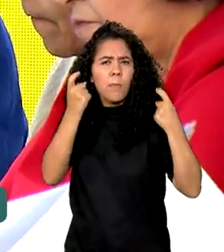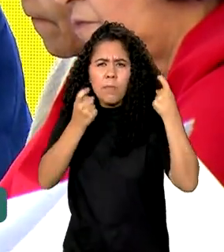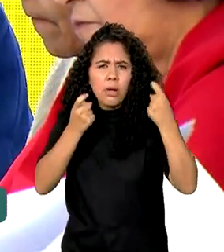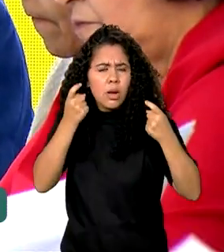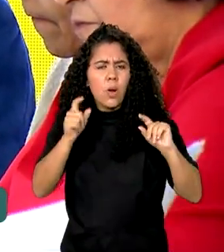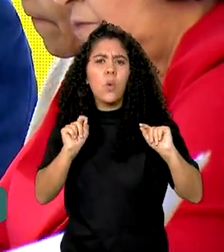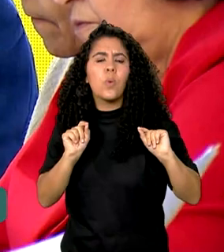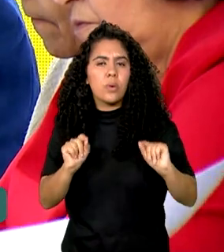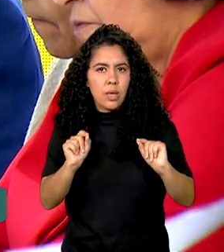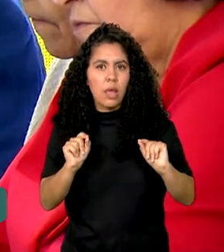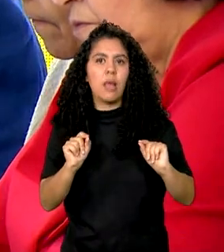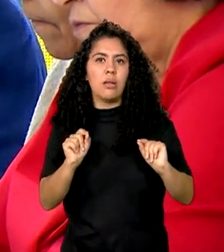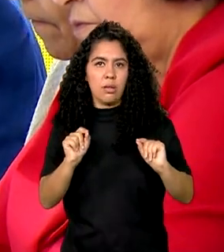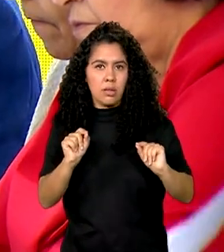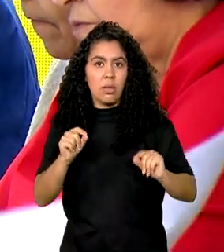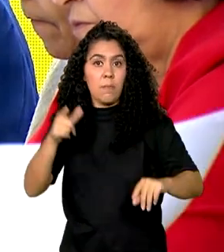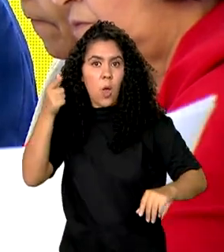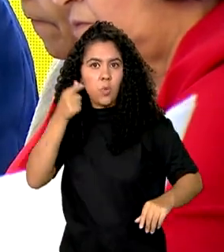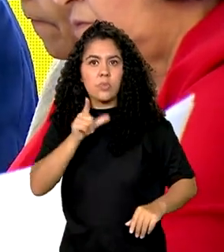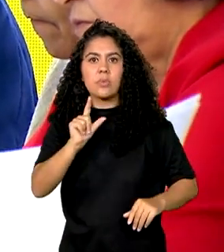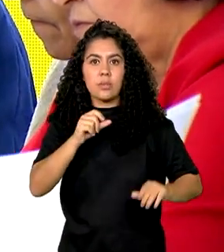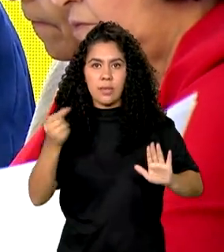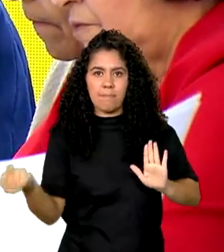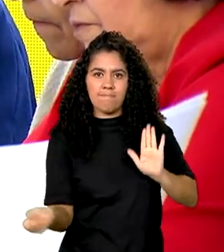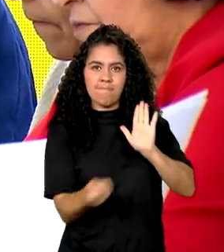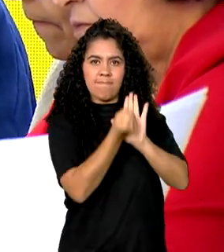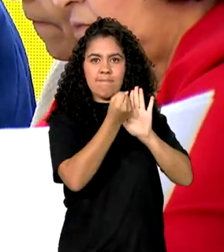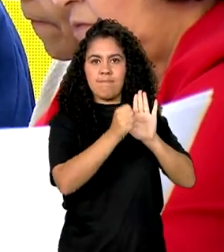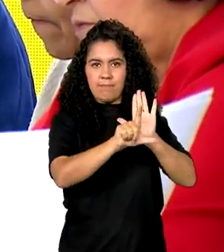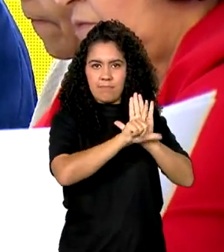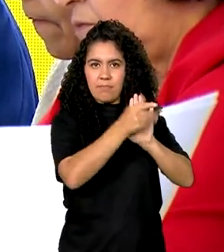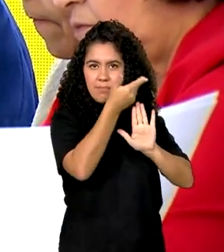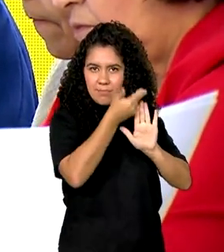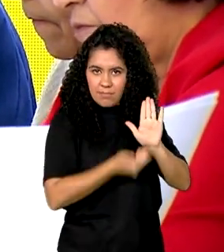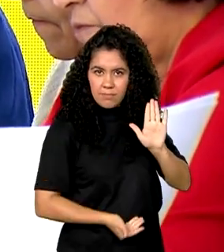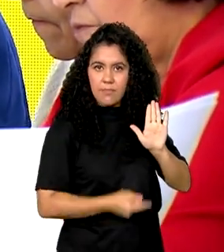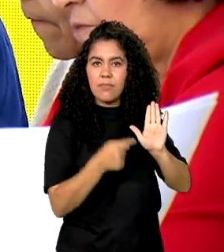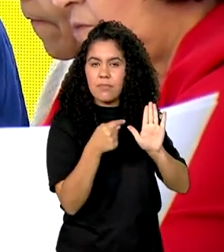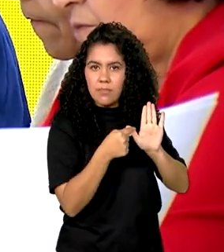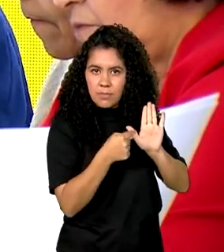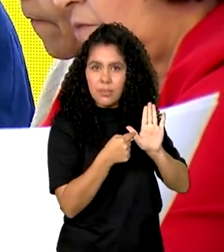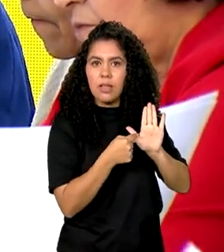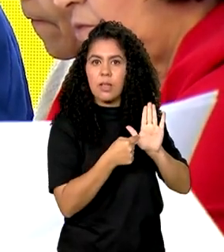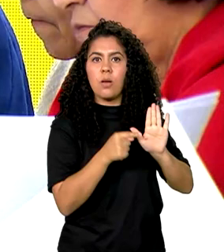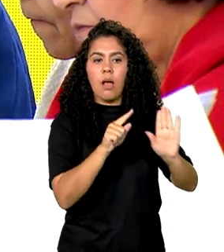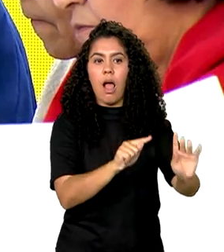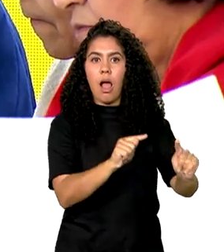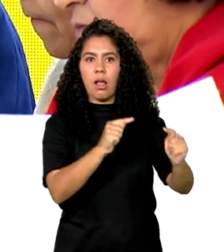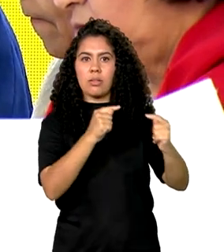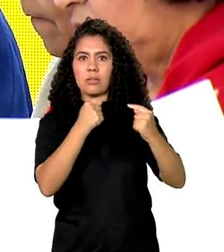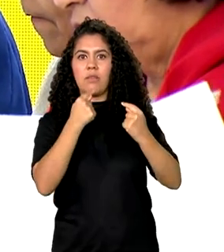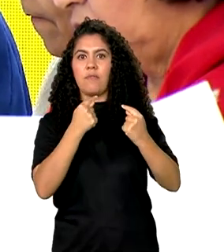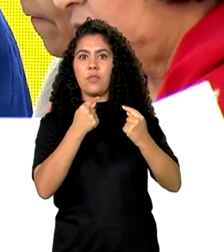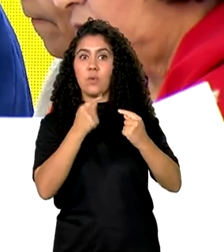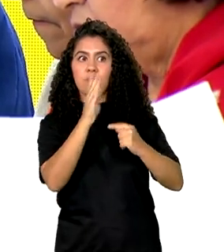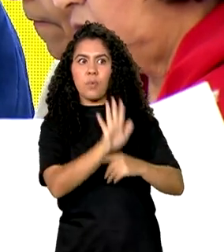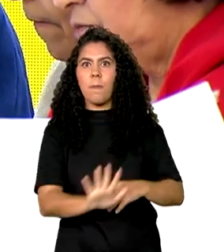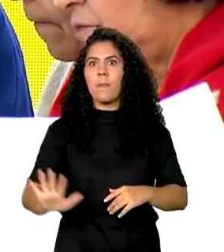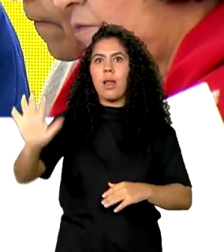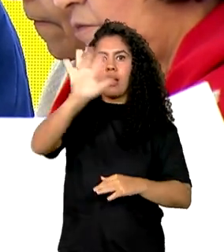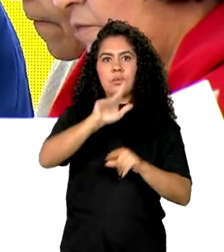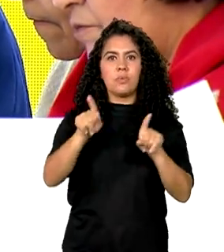é estabelecer aqui um marco regulatório para um desafio do Brasil e do mundo.